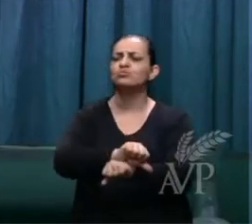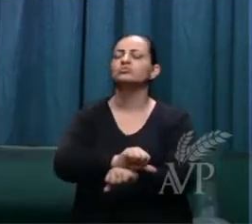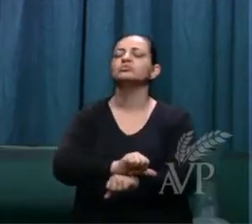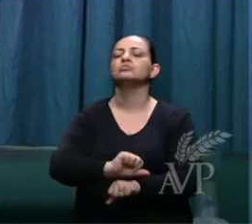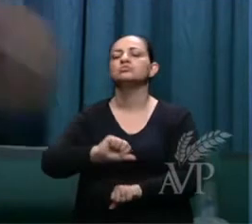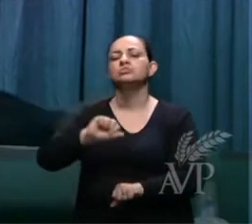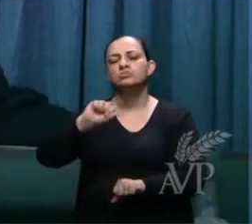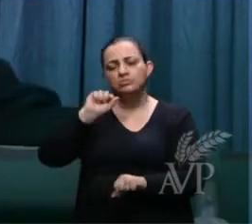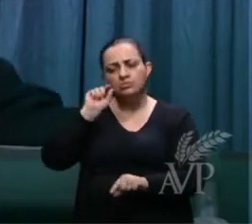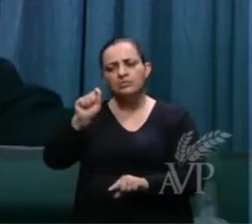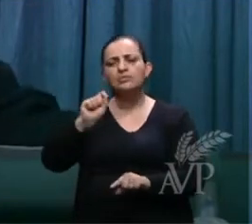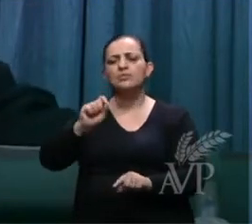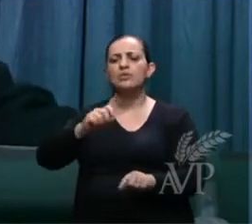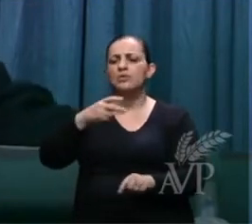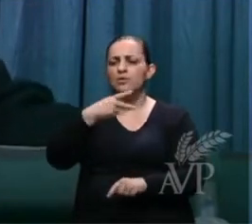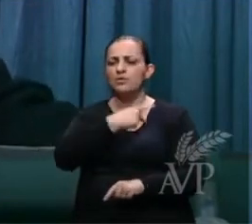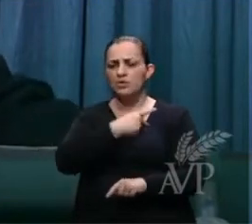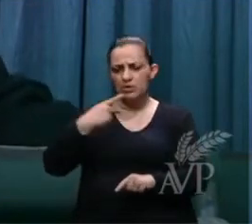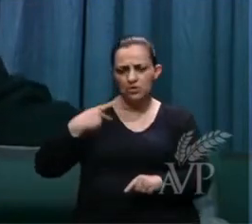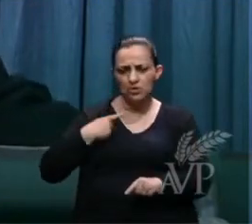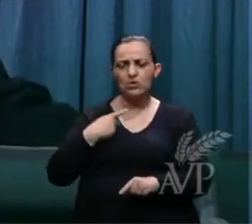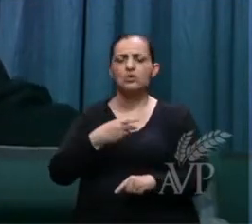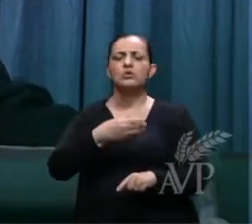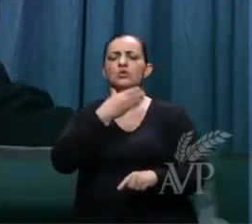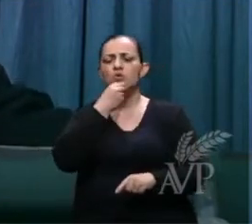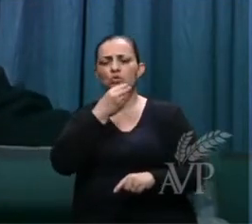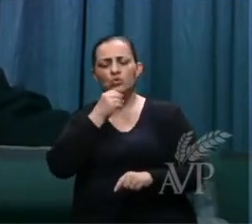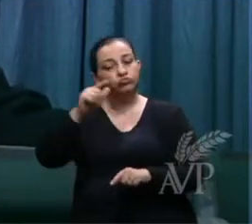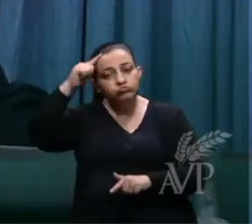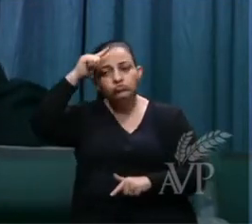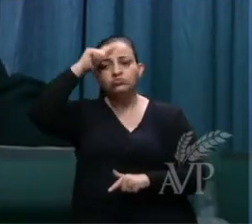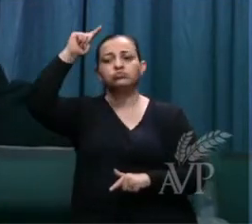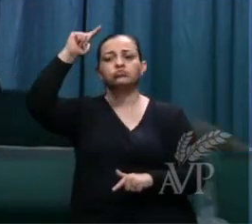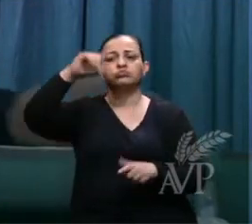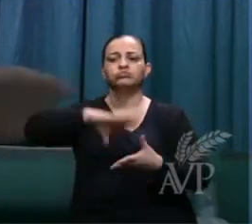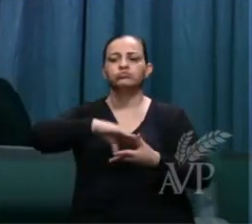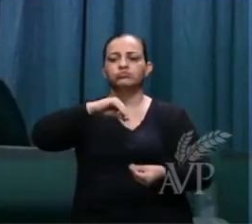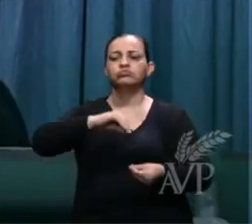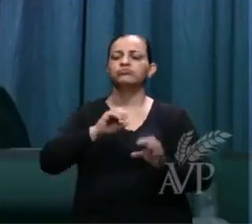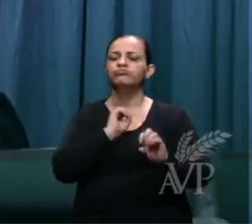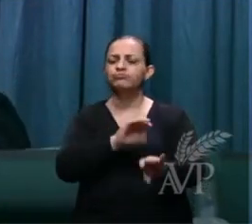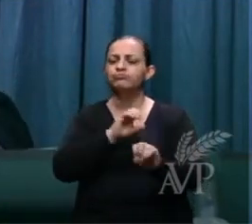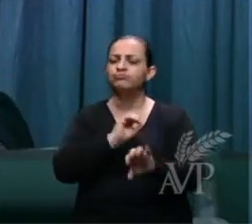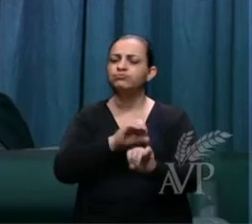sobre os pregadores os ensinadores os líderes espirituais